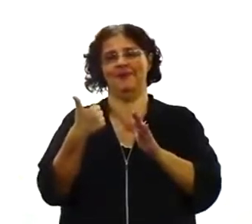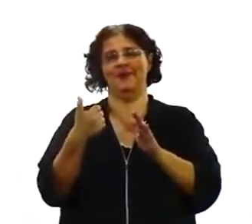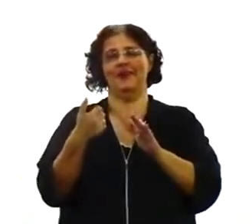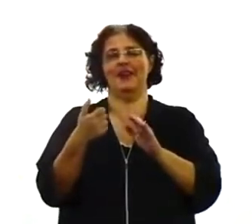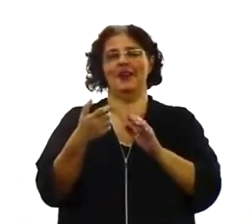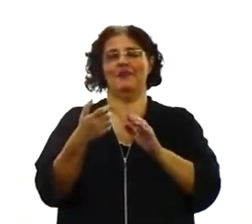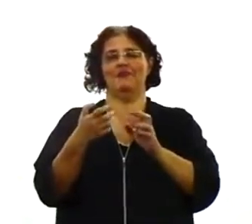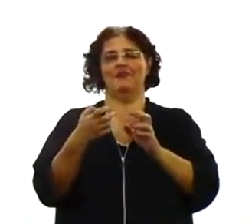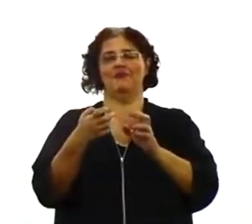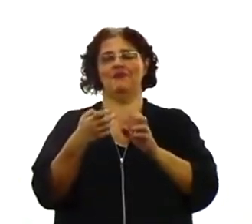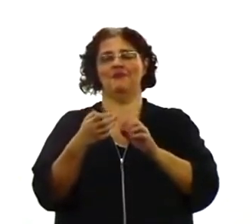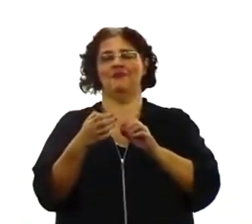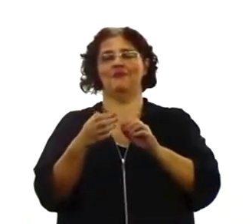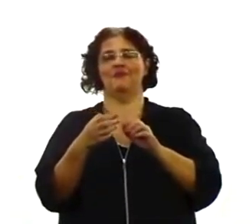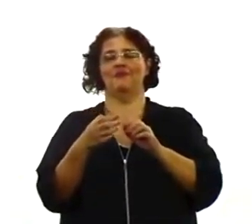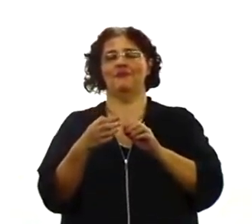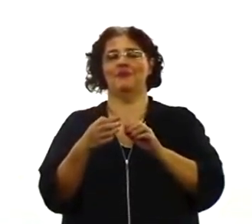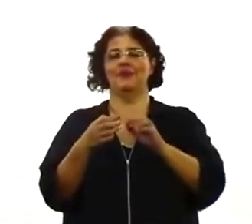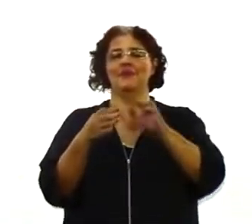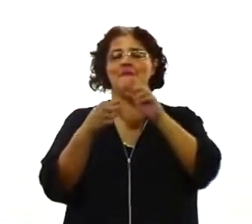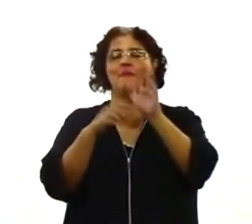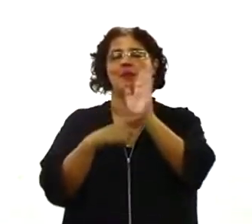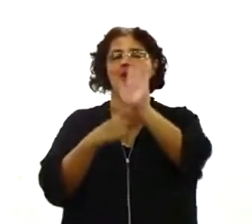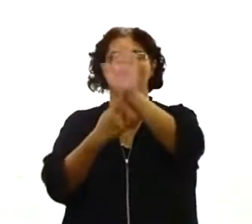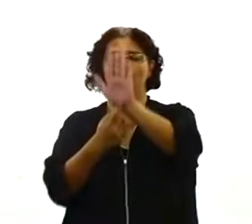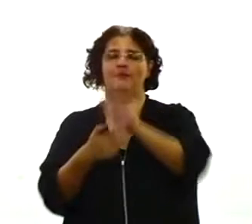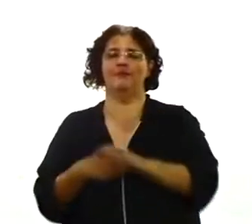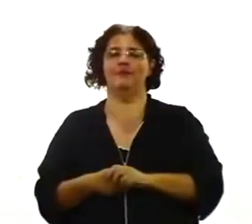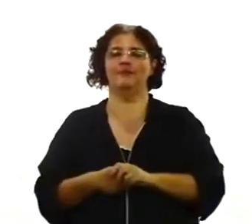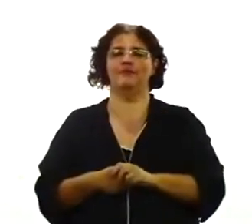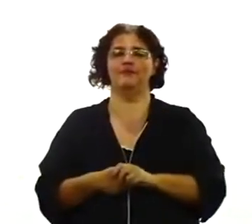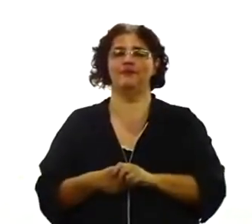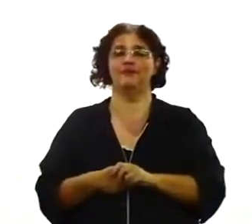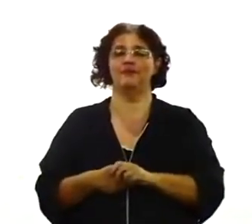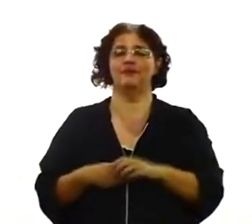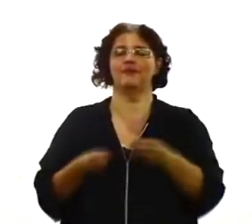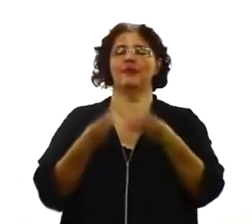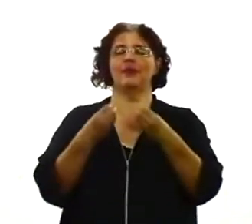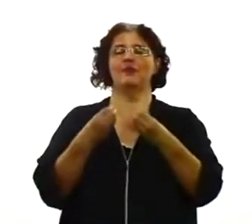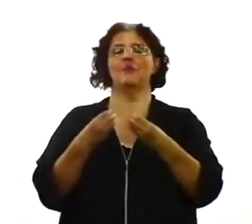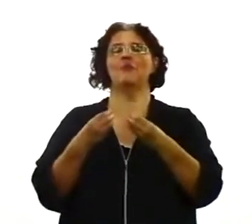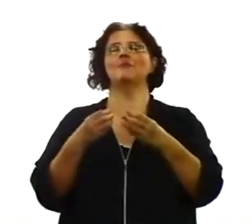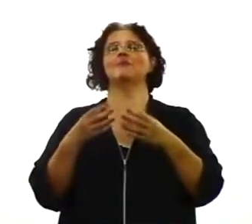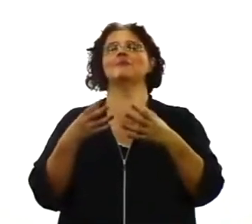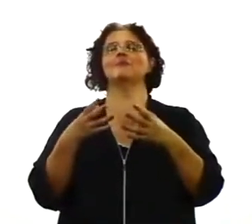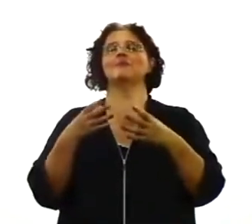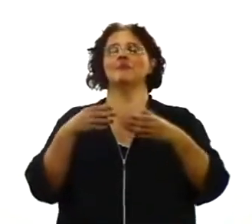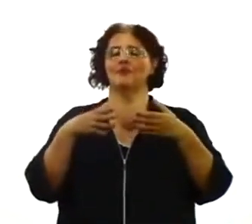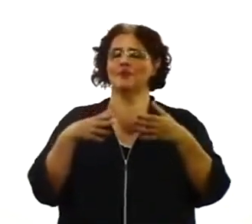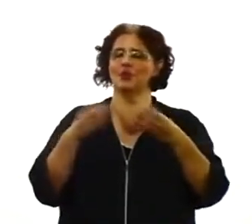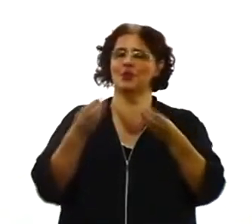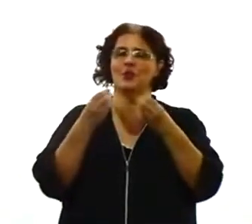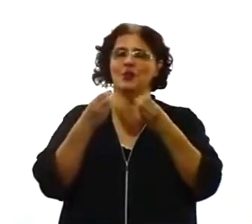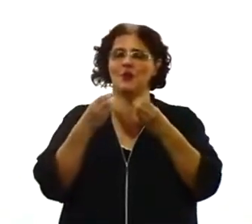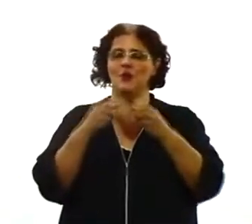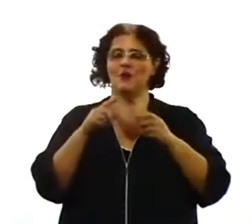E o que é que está vindo depois, na grande obra da primeira vinda? Seu nascimento, sua